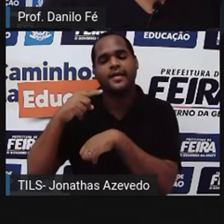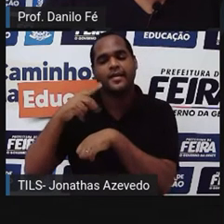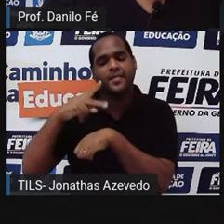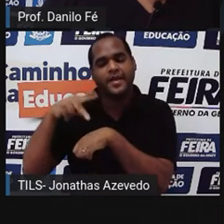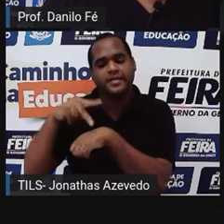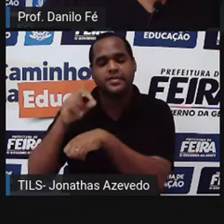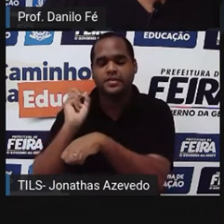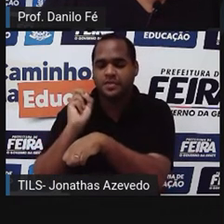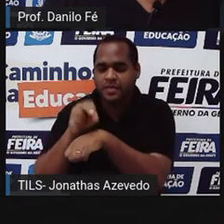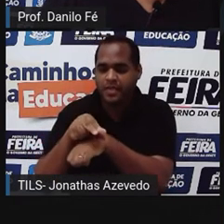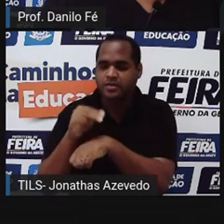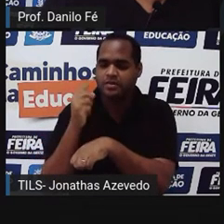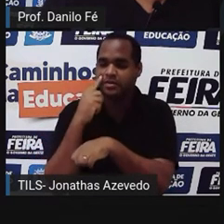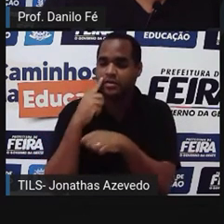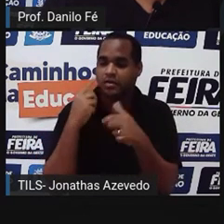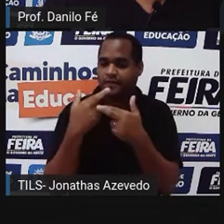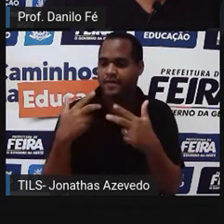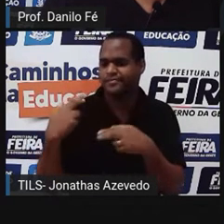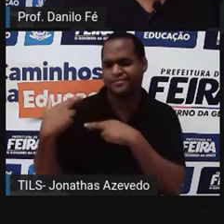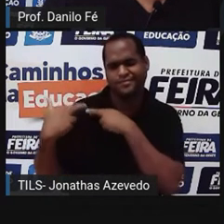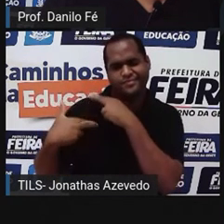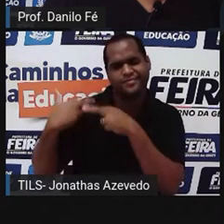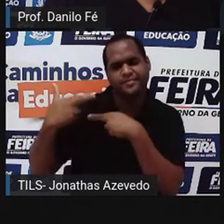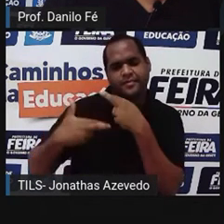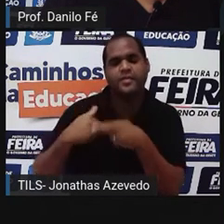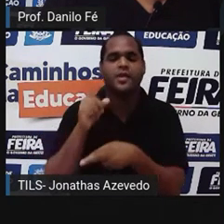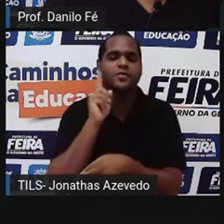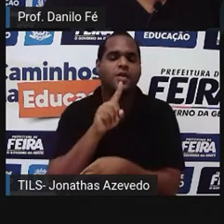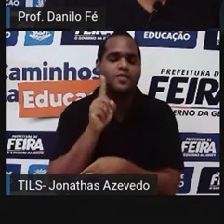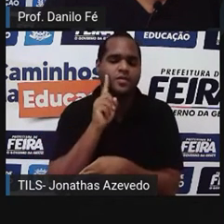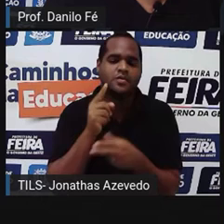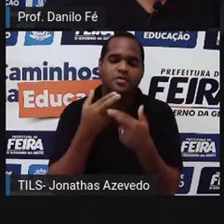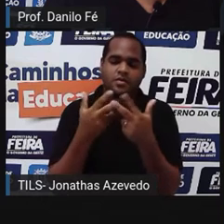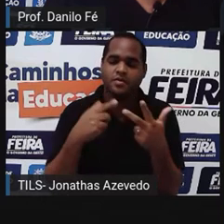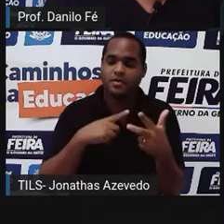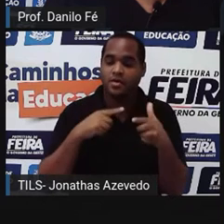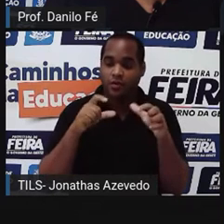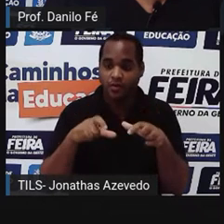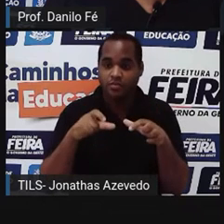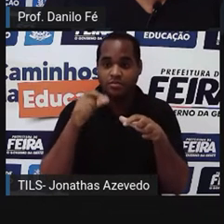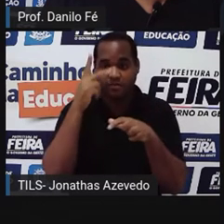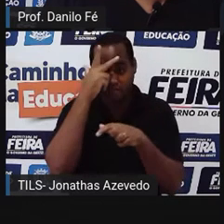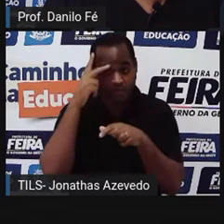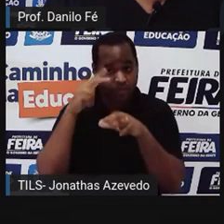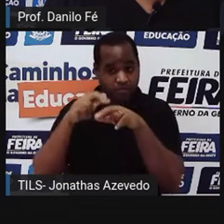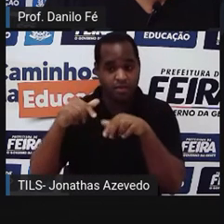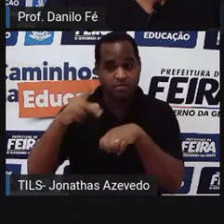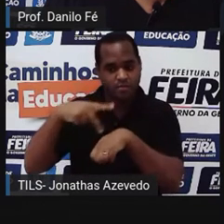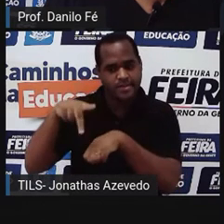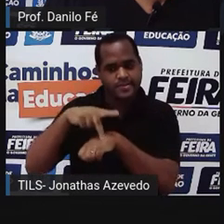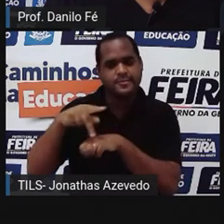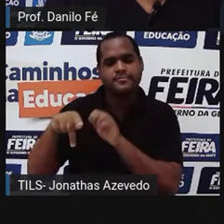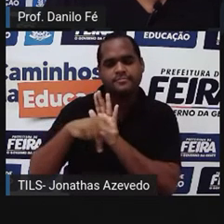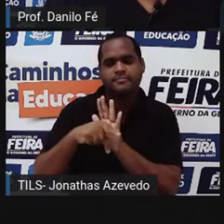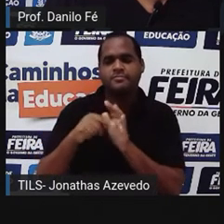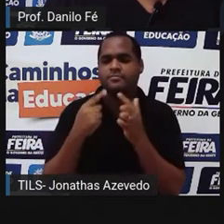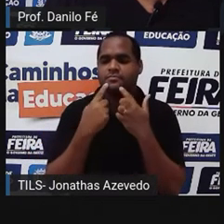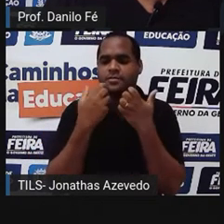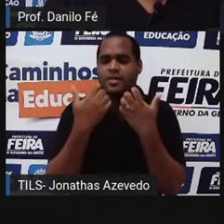revolução nos Estados Unidos, onde as pessoas daquele país dizem que